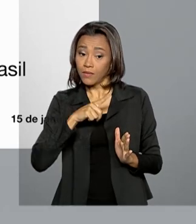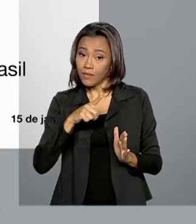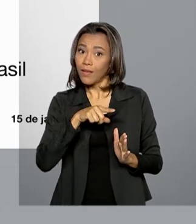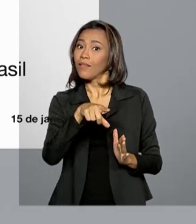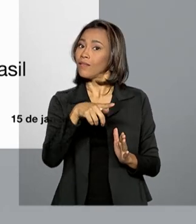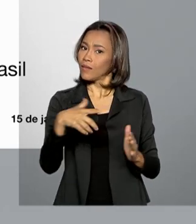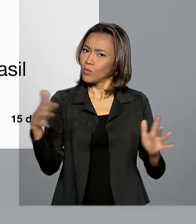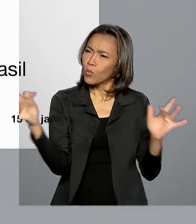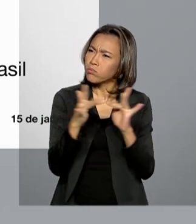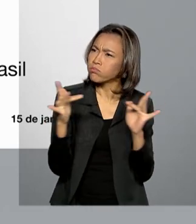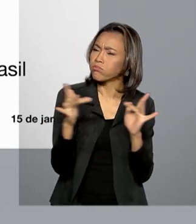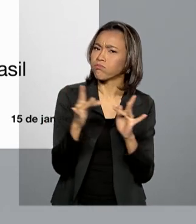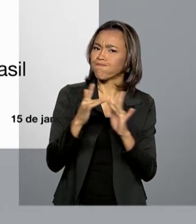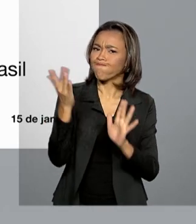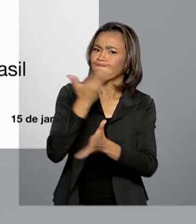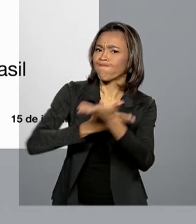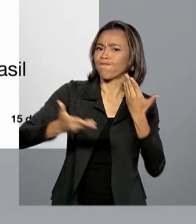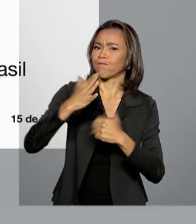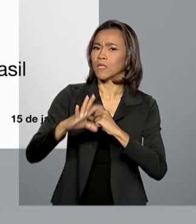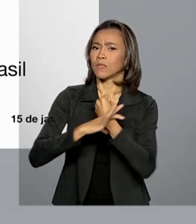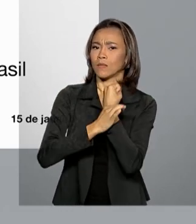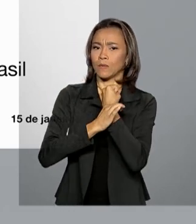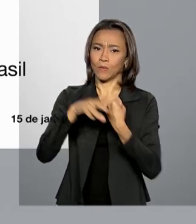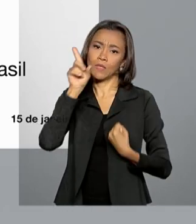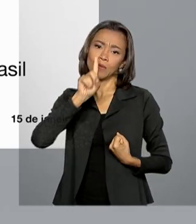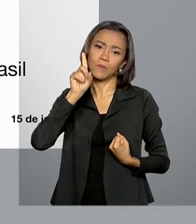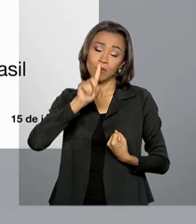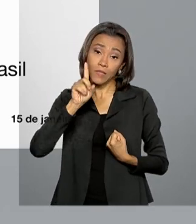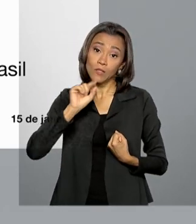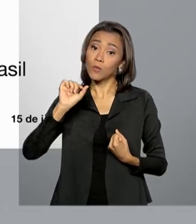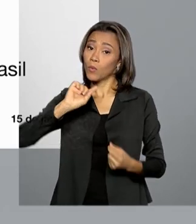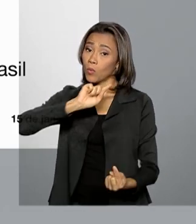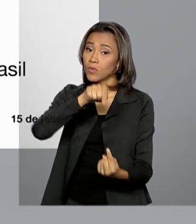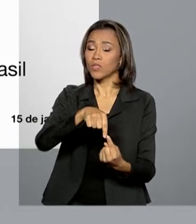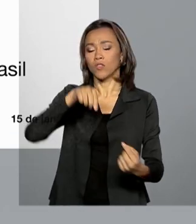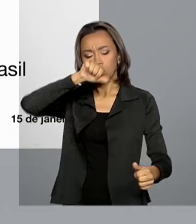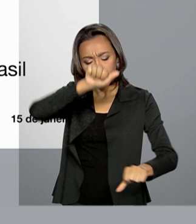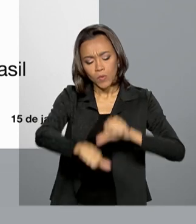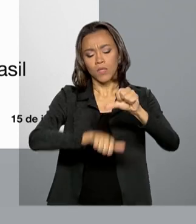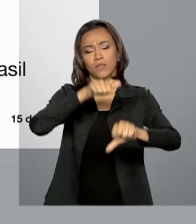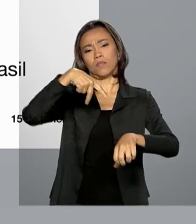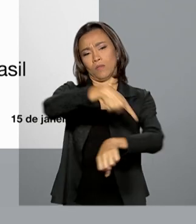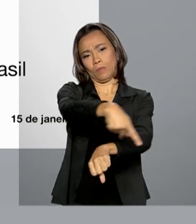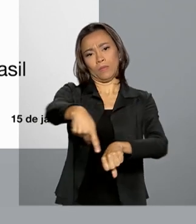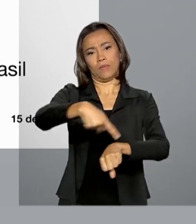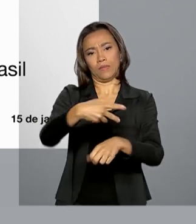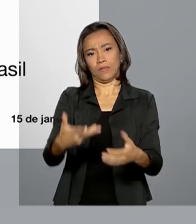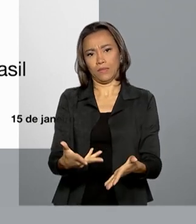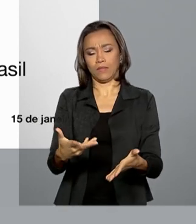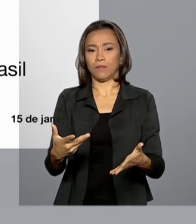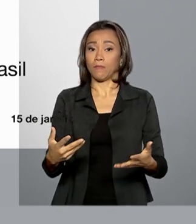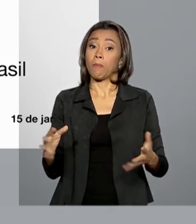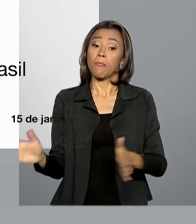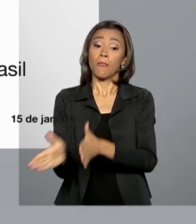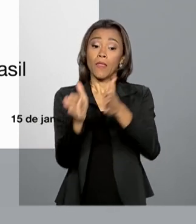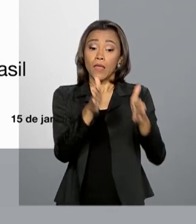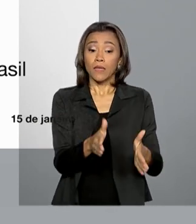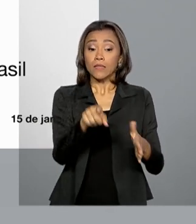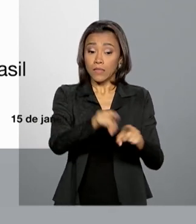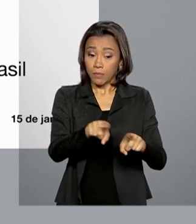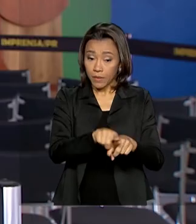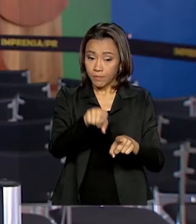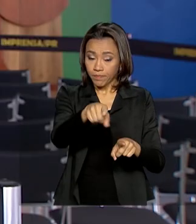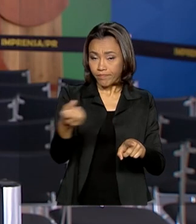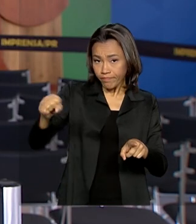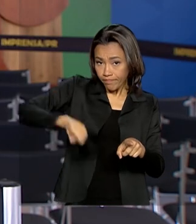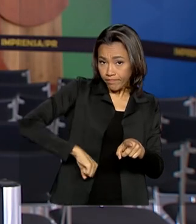sólida com os Estados Unidos em benefício da transformação do país numa grande nação. A Embaixada Americana também reconheceu